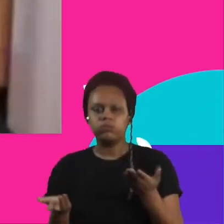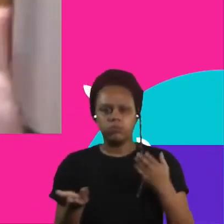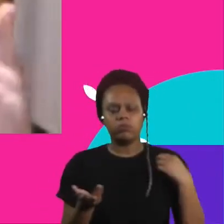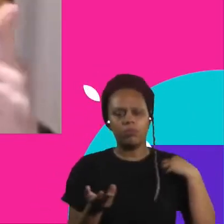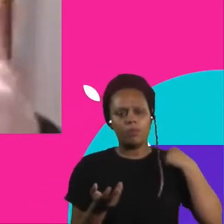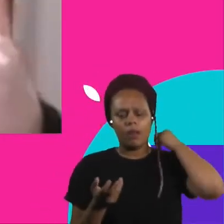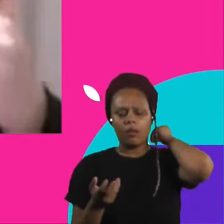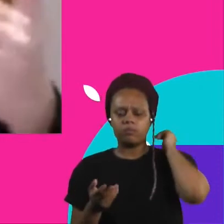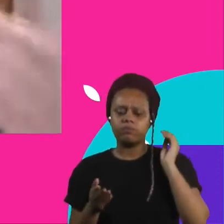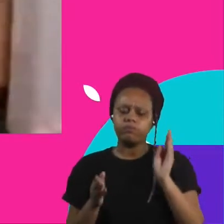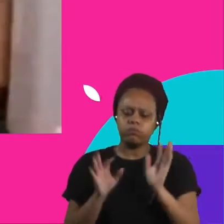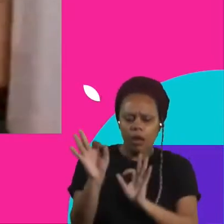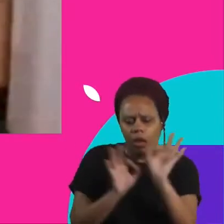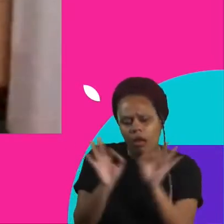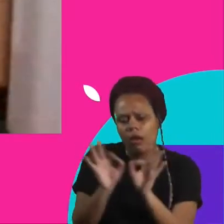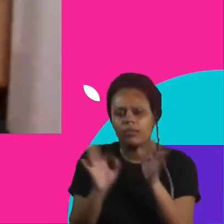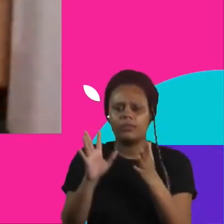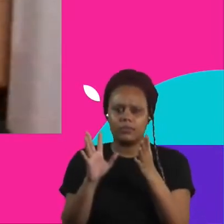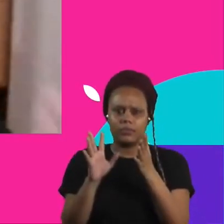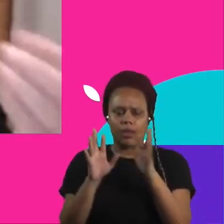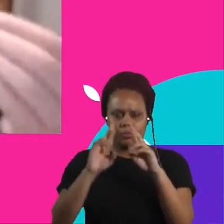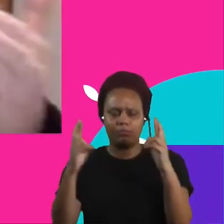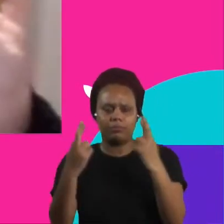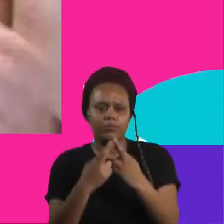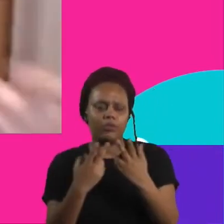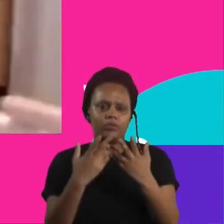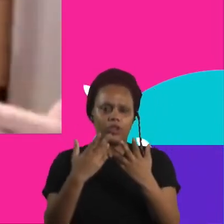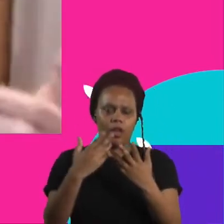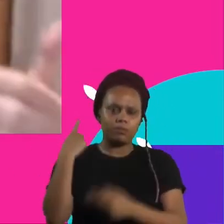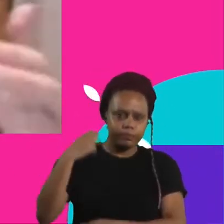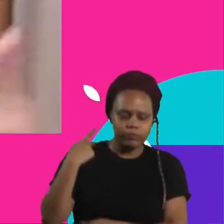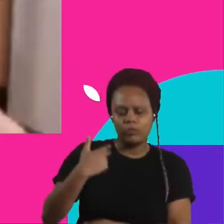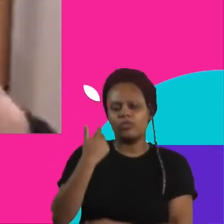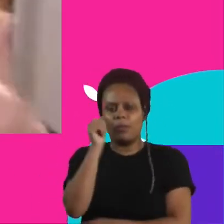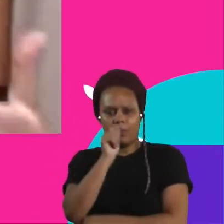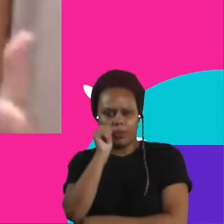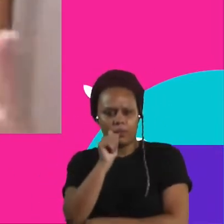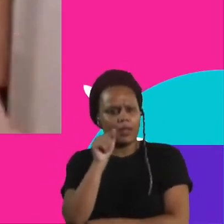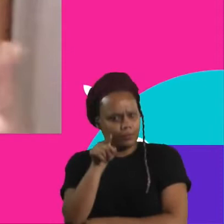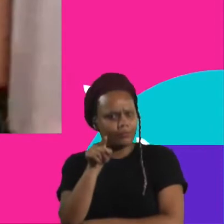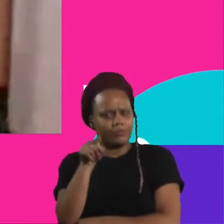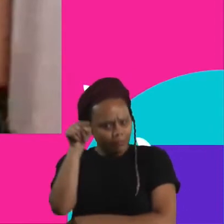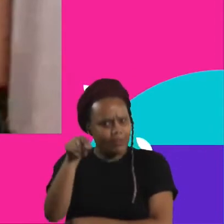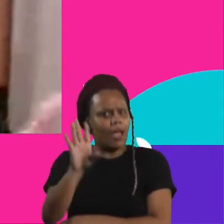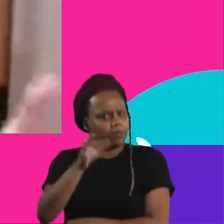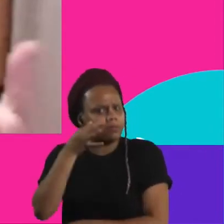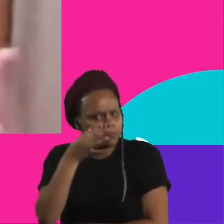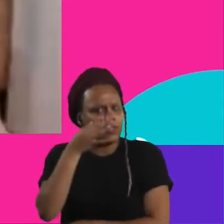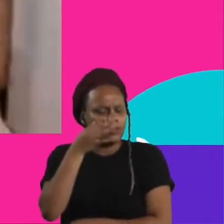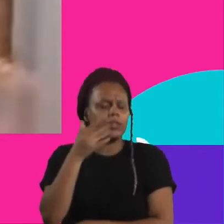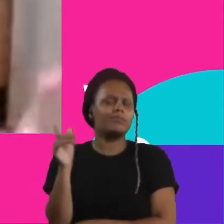preparar pra conferência de política para as mulheres. Ela tava lá tentando descobrir, com a ajuda das outras